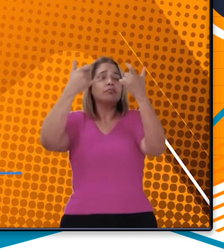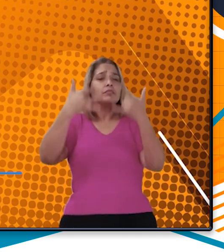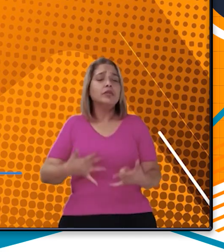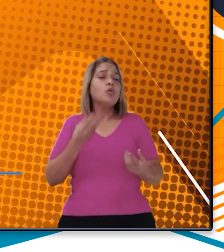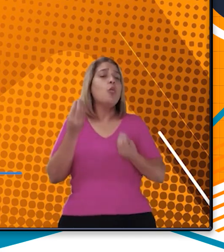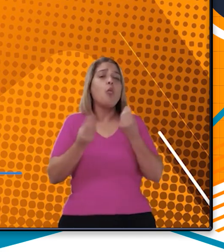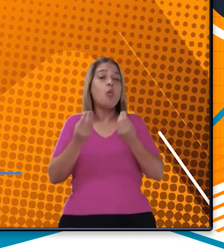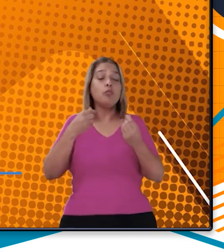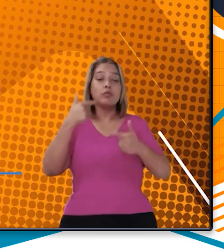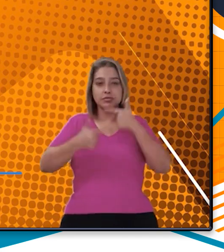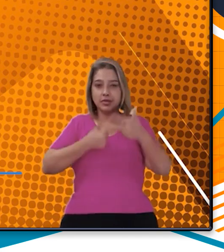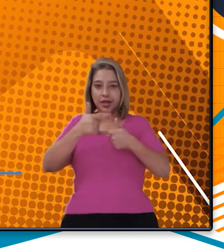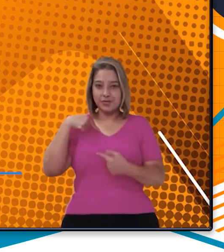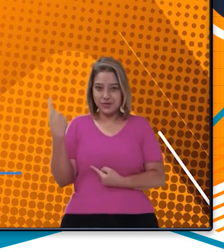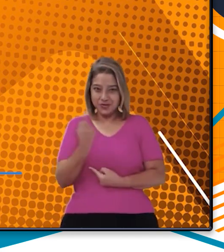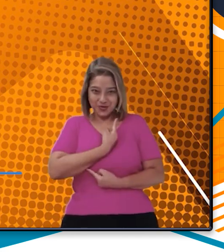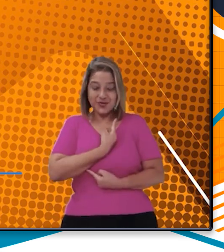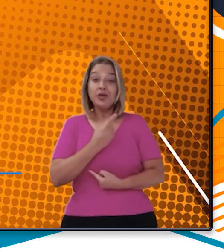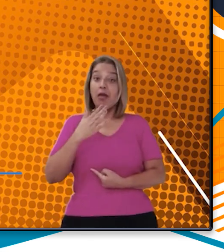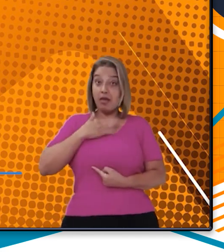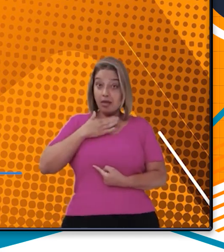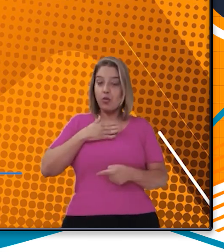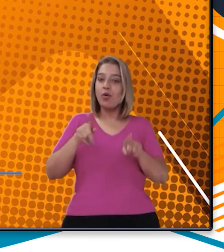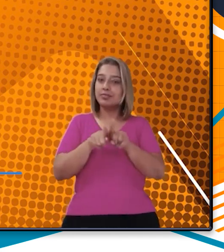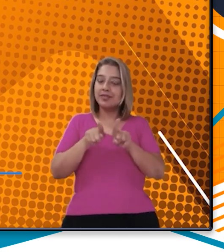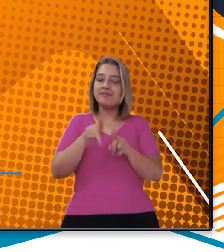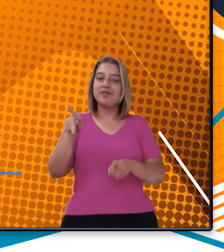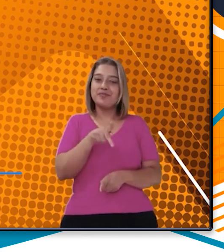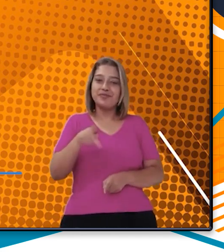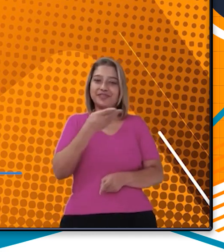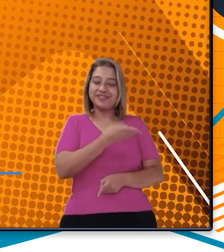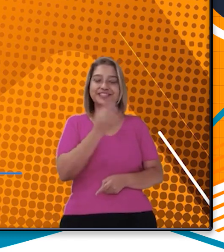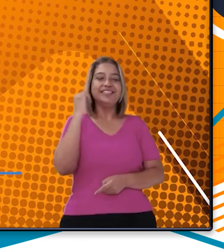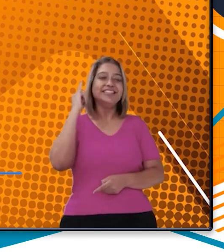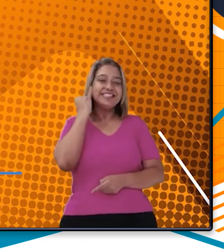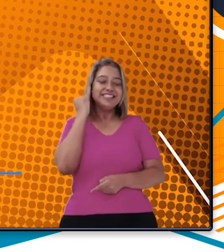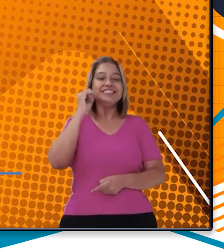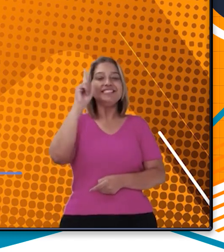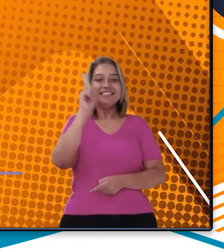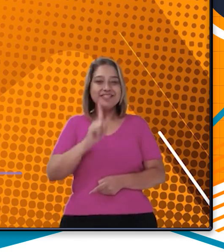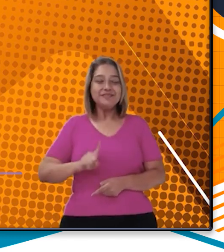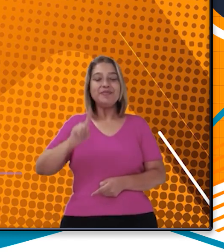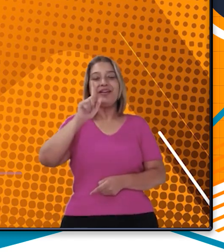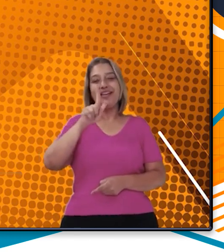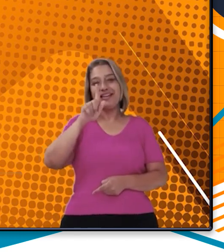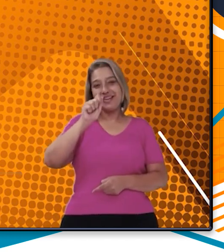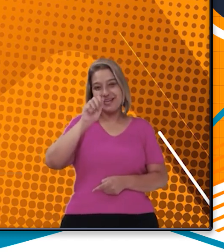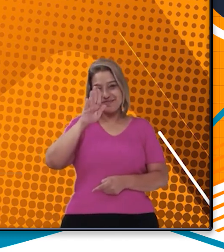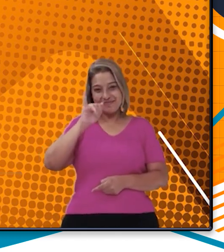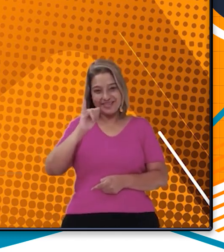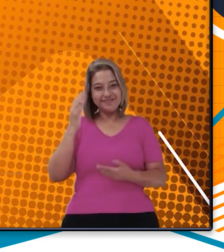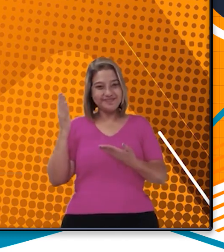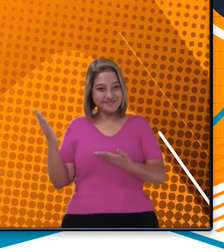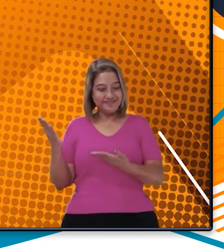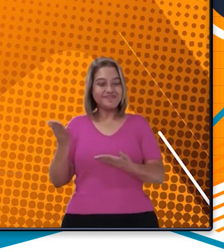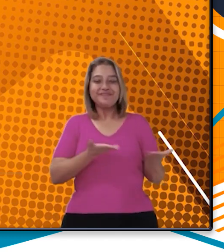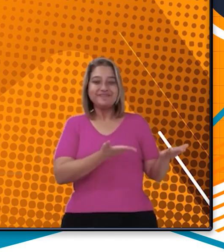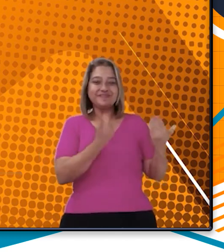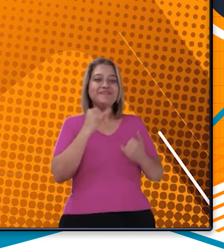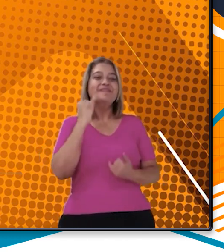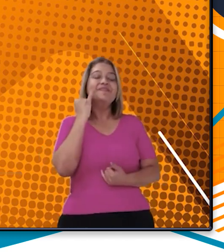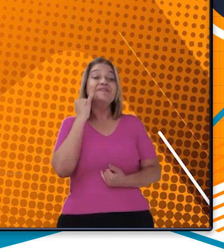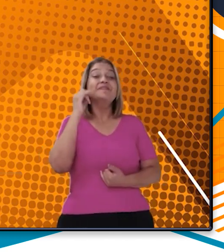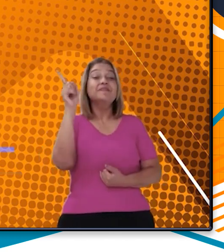sobre o nosso trabalho. Eu e as professoras Isabel e Gabriele. Fala aí, Isabel. Ah, deixa comigo,